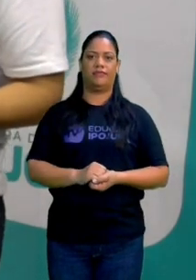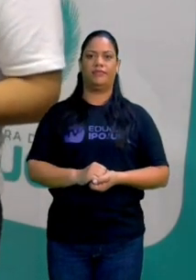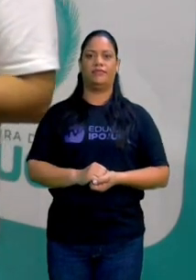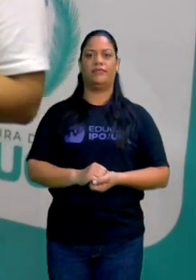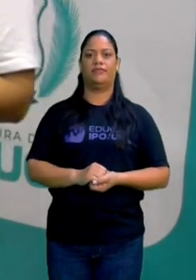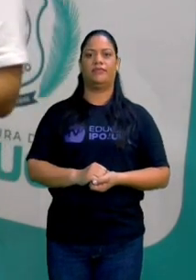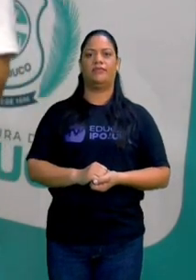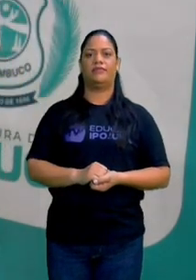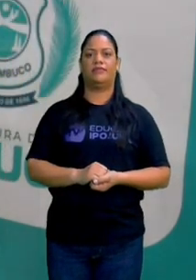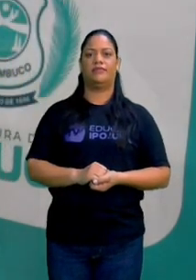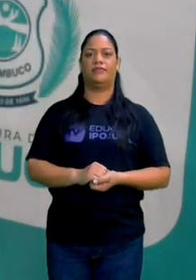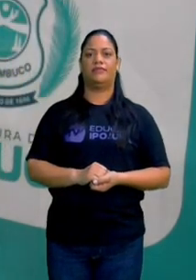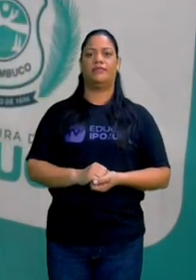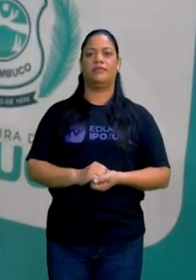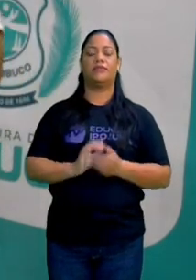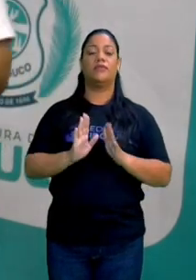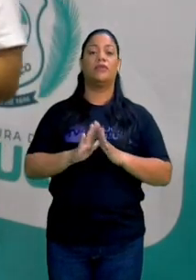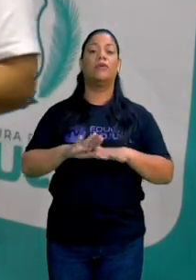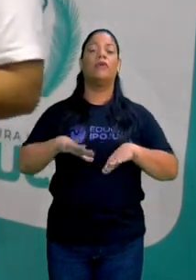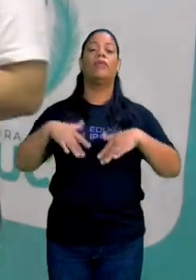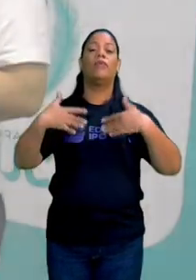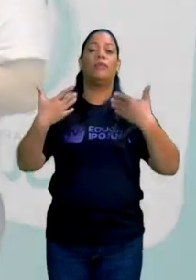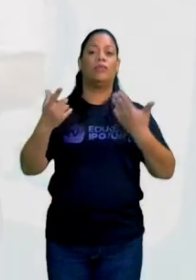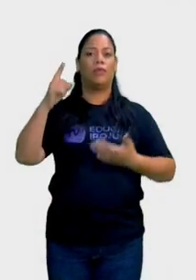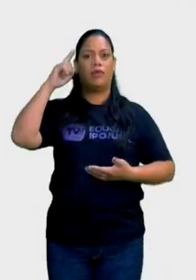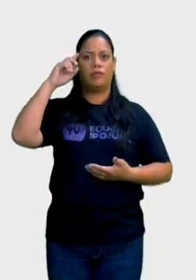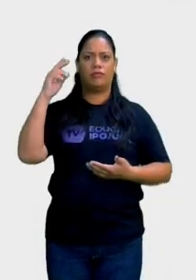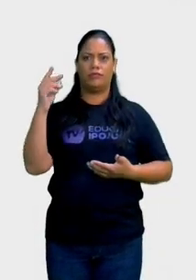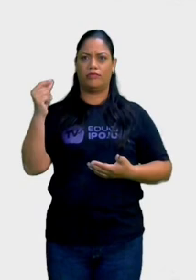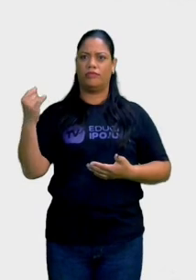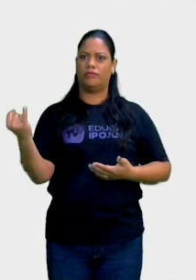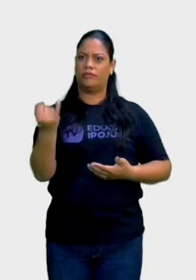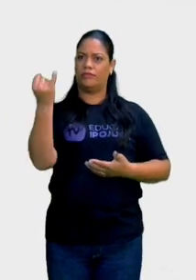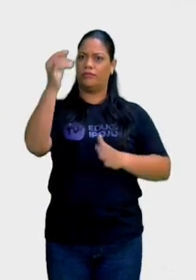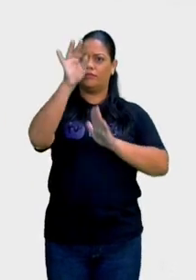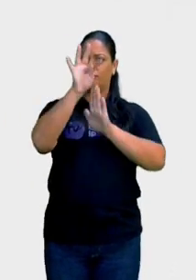E qual é a ideia principal do texto?